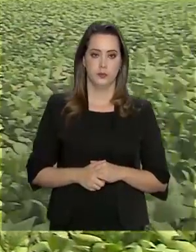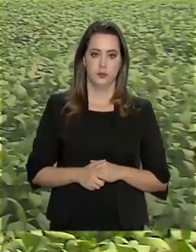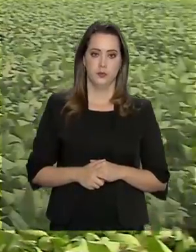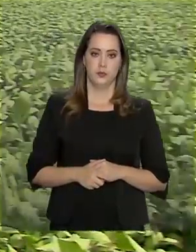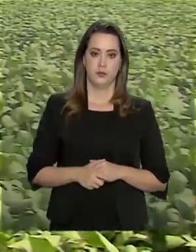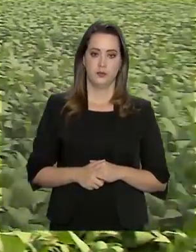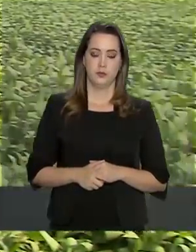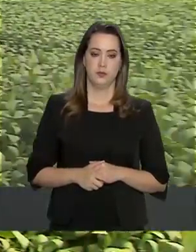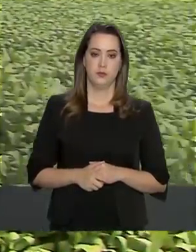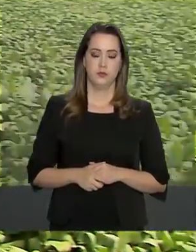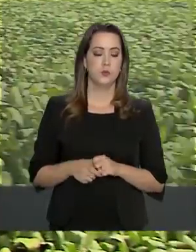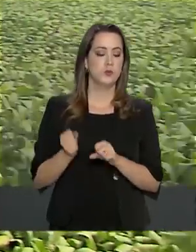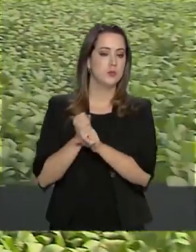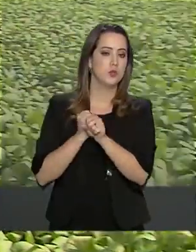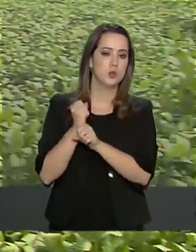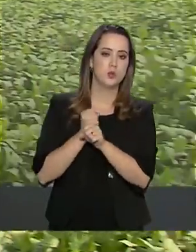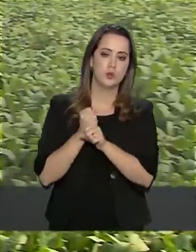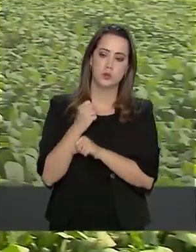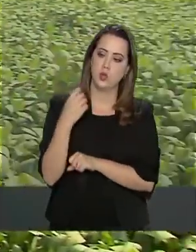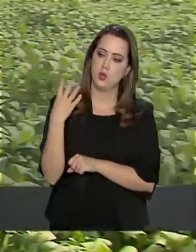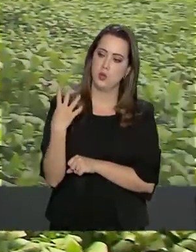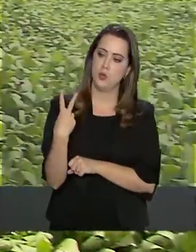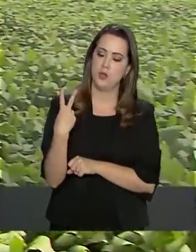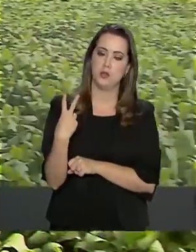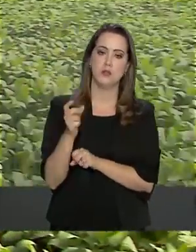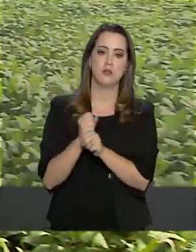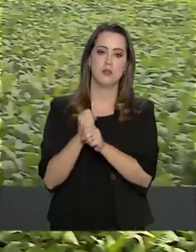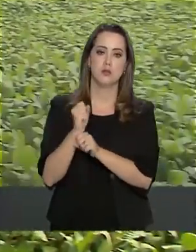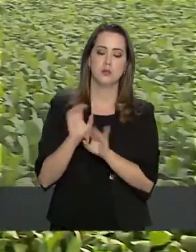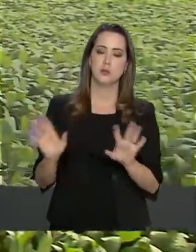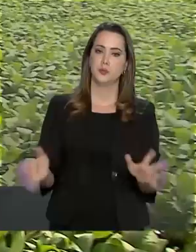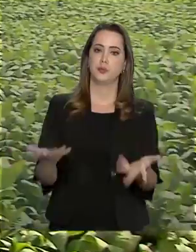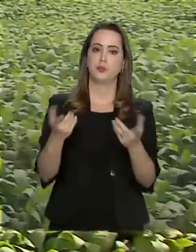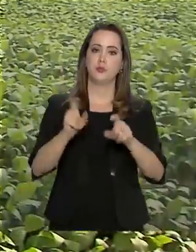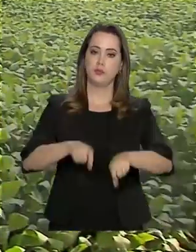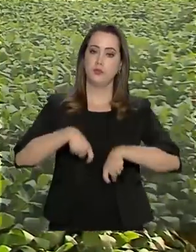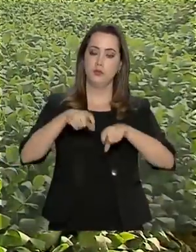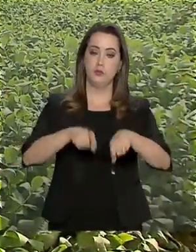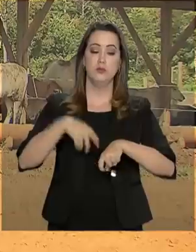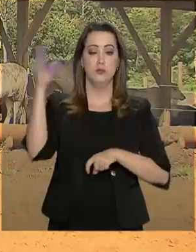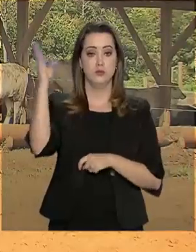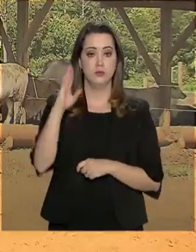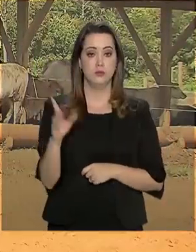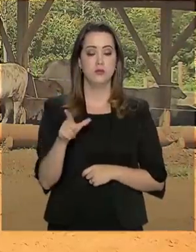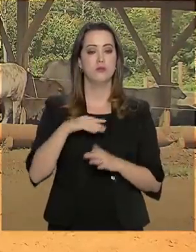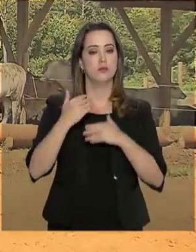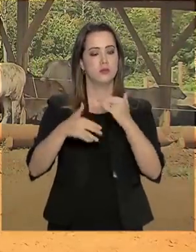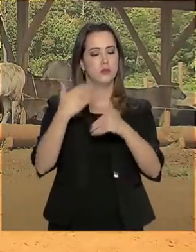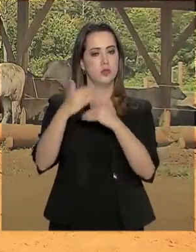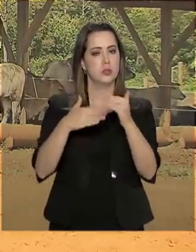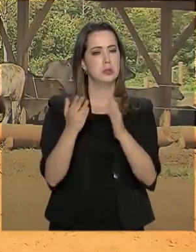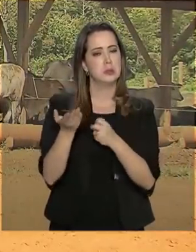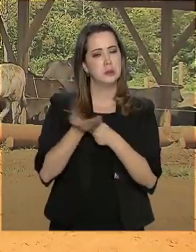Nos últimos 42 anos, a produtividade da agropecuária brasileira tem crescido, em média, 3